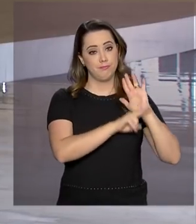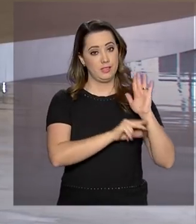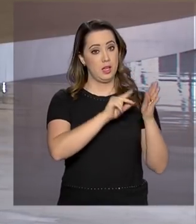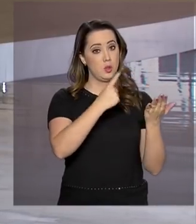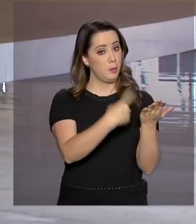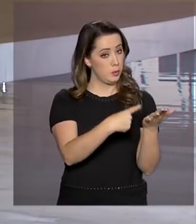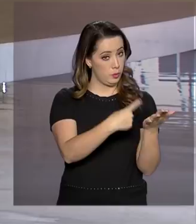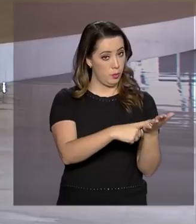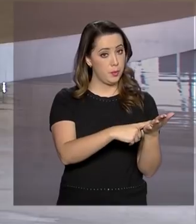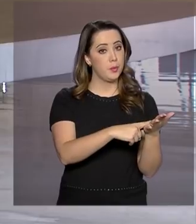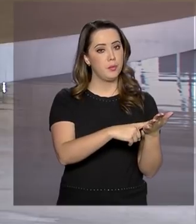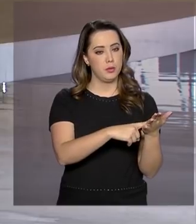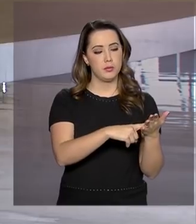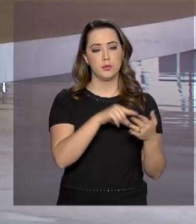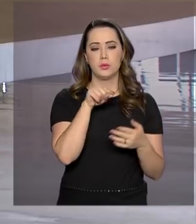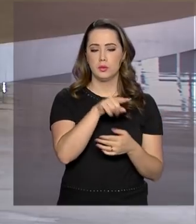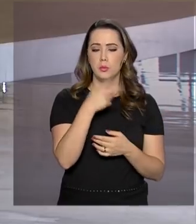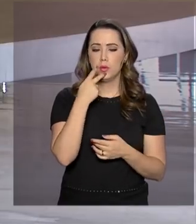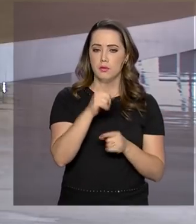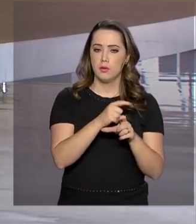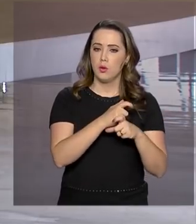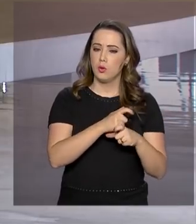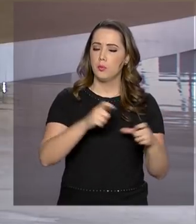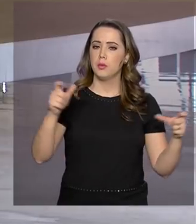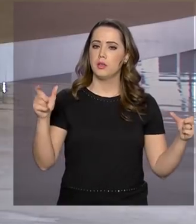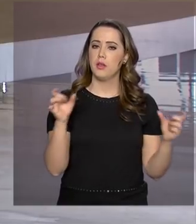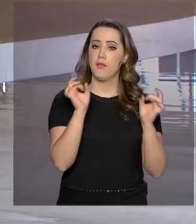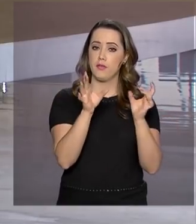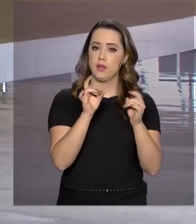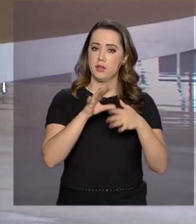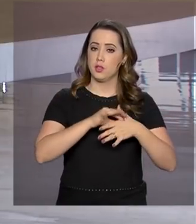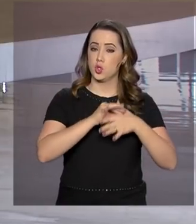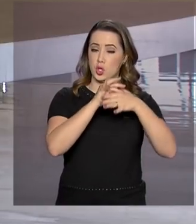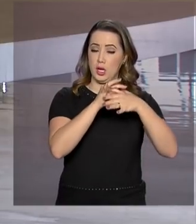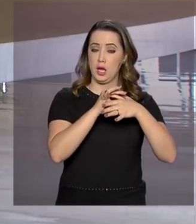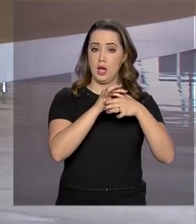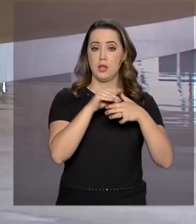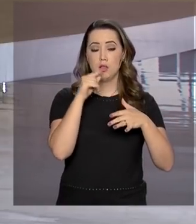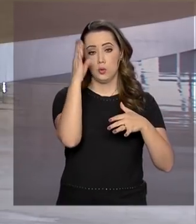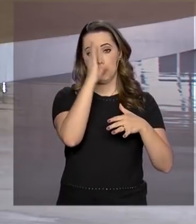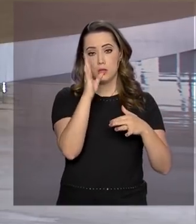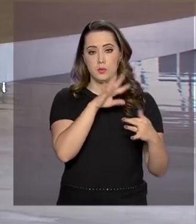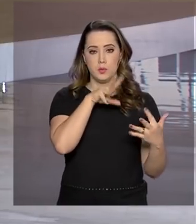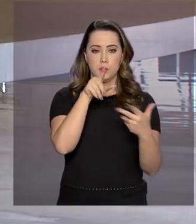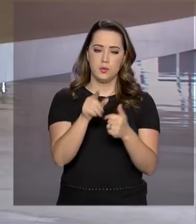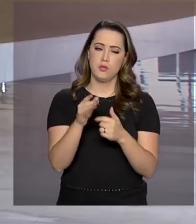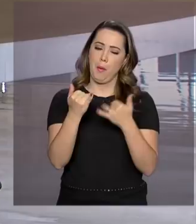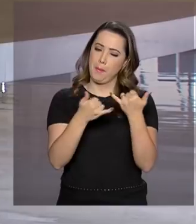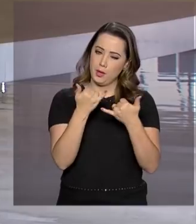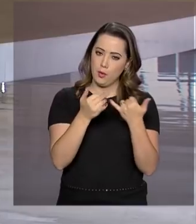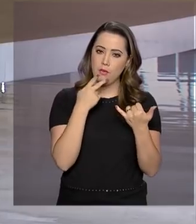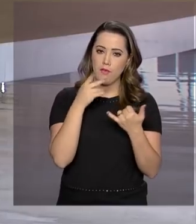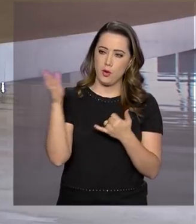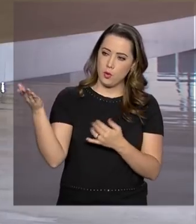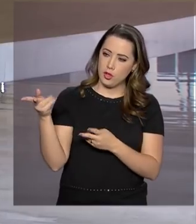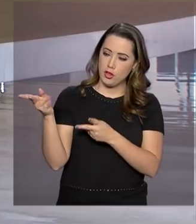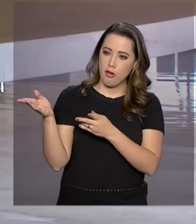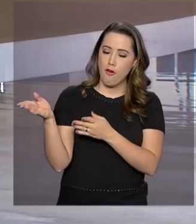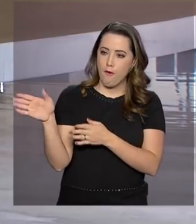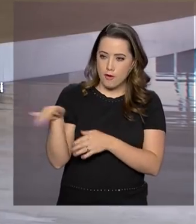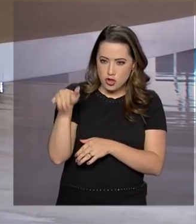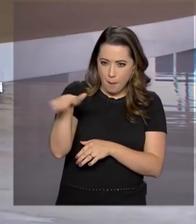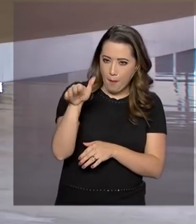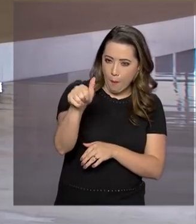O presidente Bolsonaro também falou da intenção de ampliar a venda de carne brasileira para o mundo. E fez uma brincadeira, dizendo que convidou as autoridades